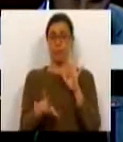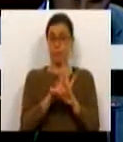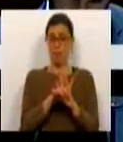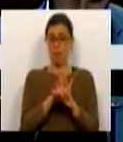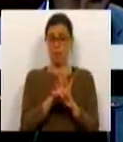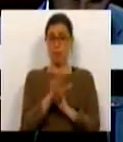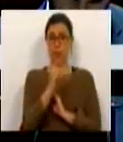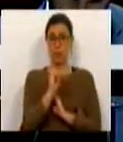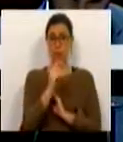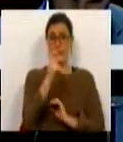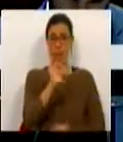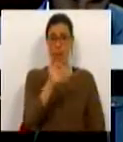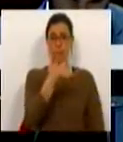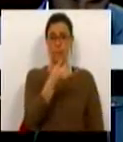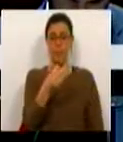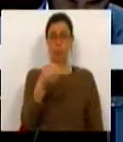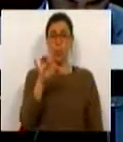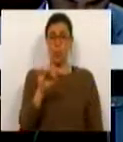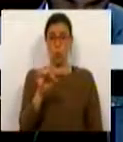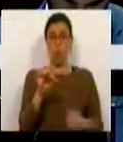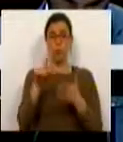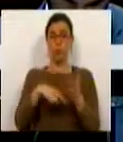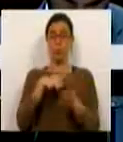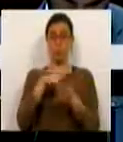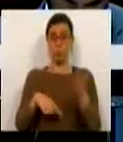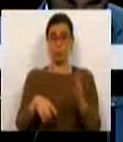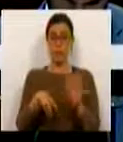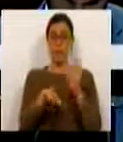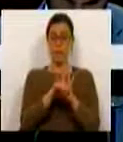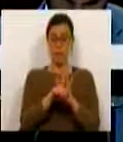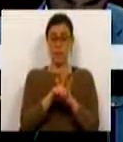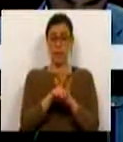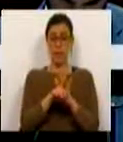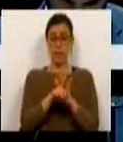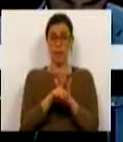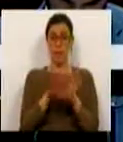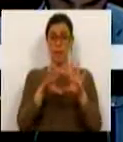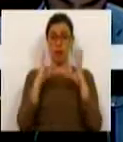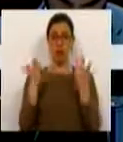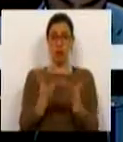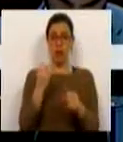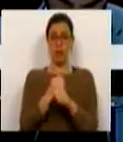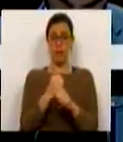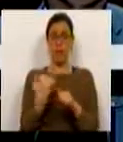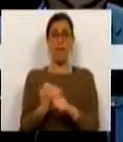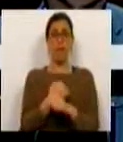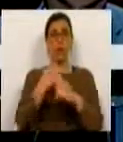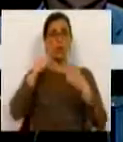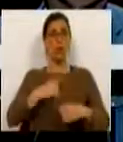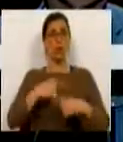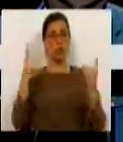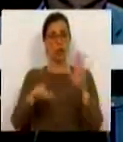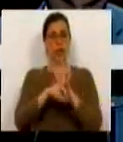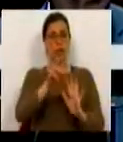12A de 2008 foi revogada pela Lei Geral do Trabalho em Funções Públicas,